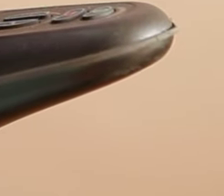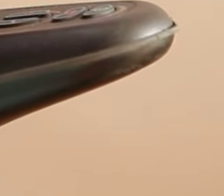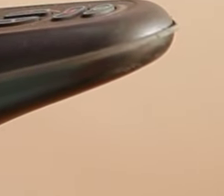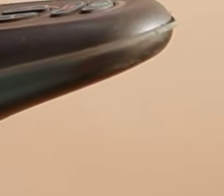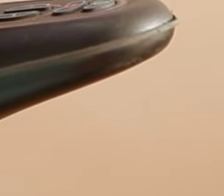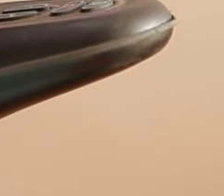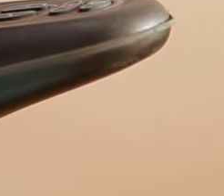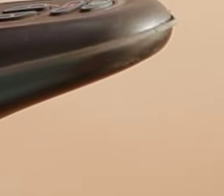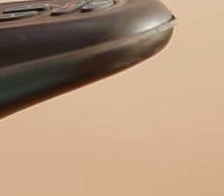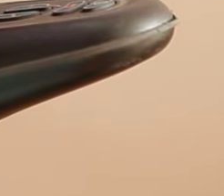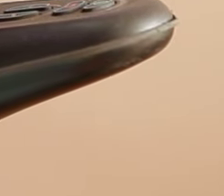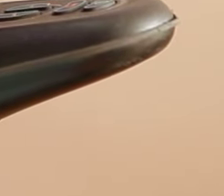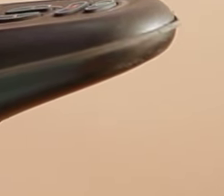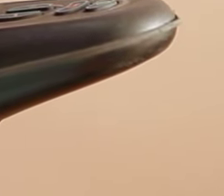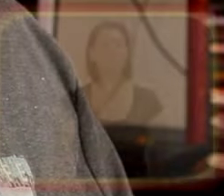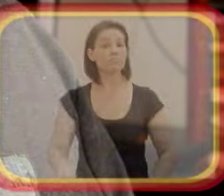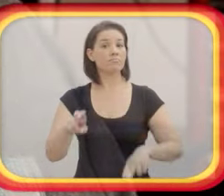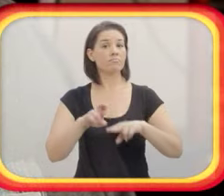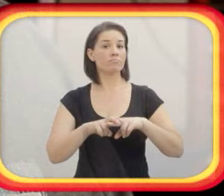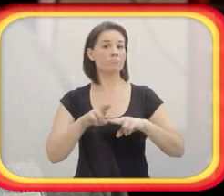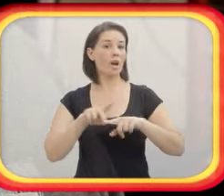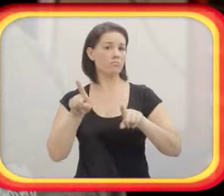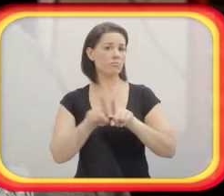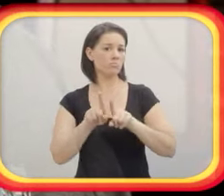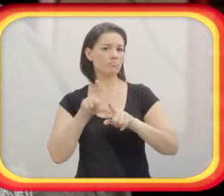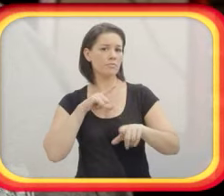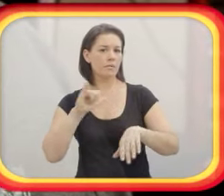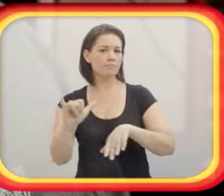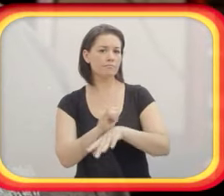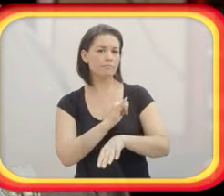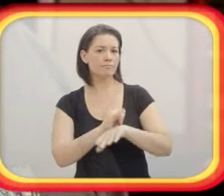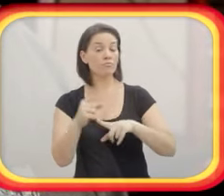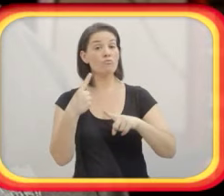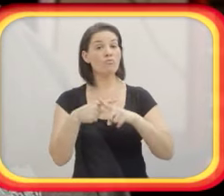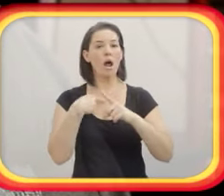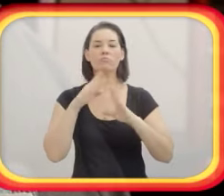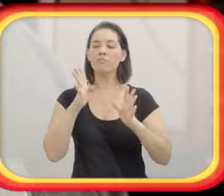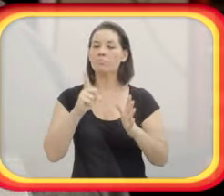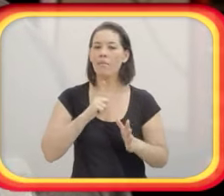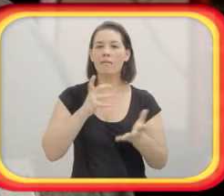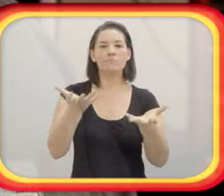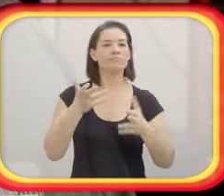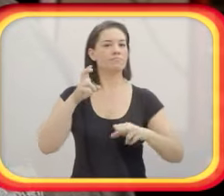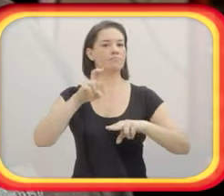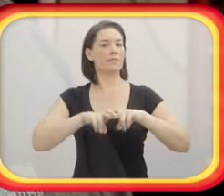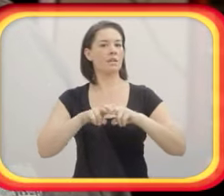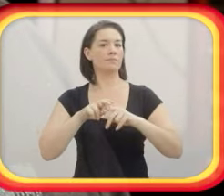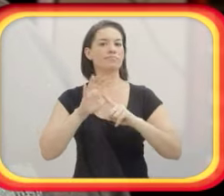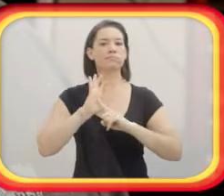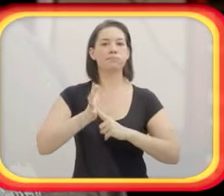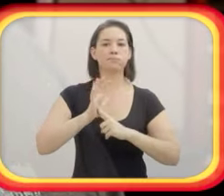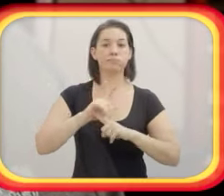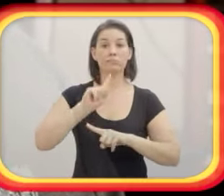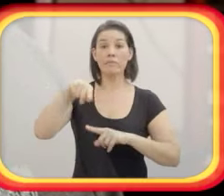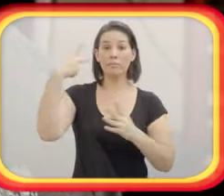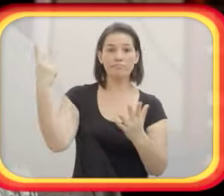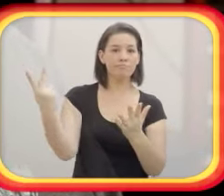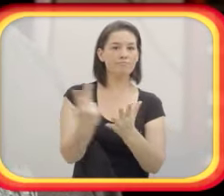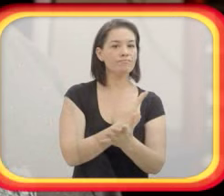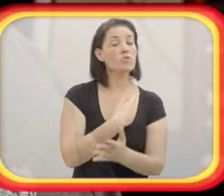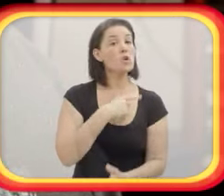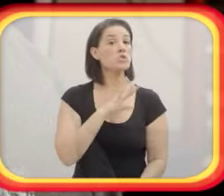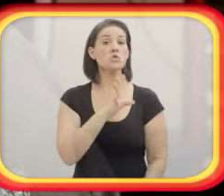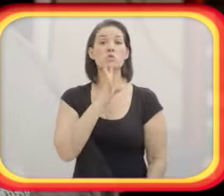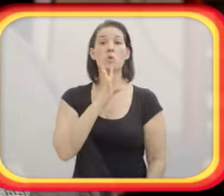de uma alavanca acoplada à cadeira motorizada. A minha cadeira também tem uma adaptação, porque eu sempre quis ter uma cadeira motorizada depois do